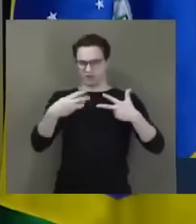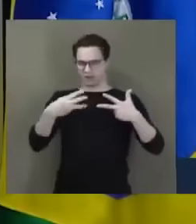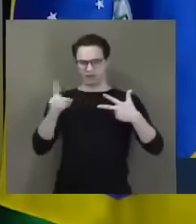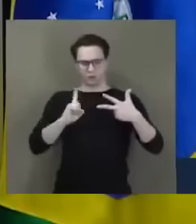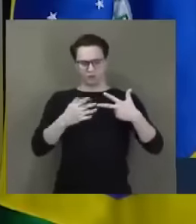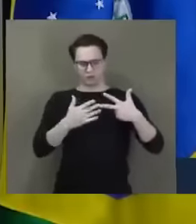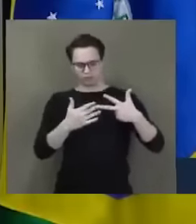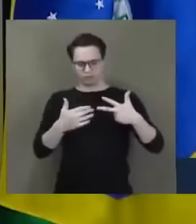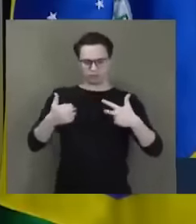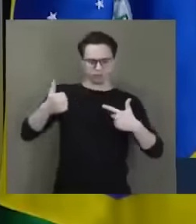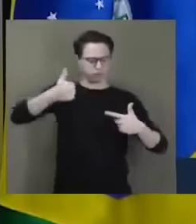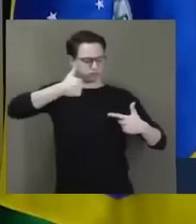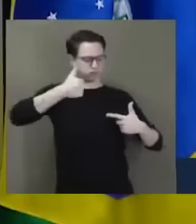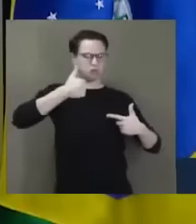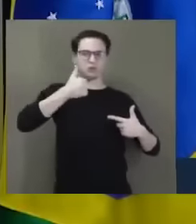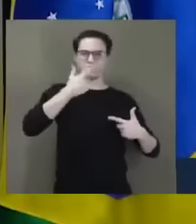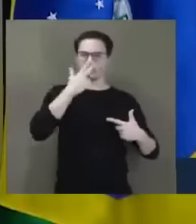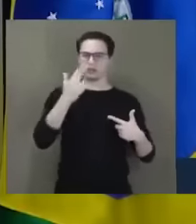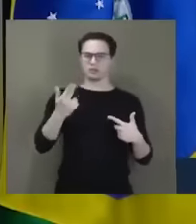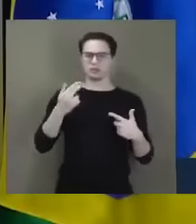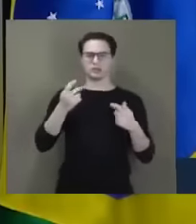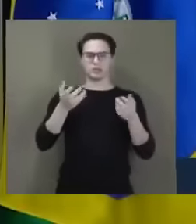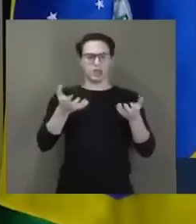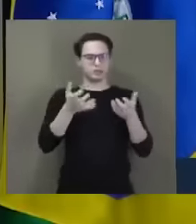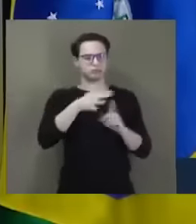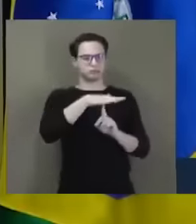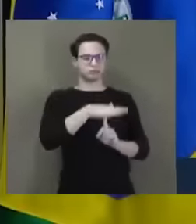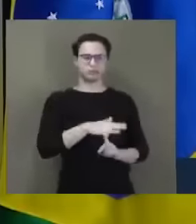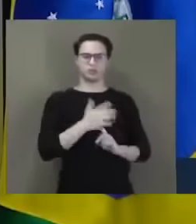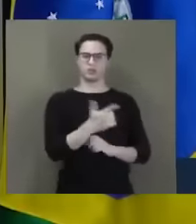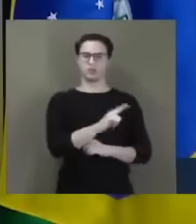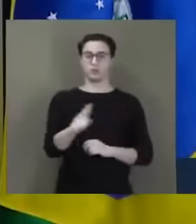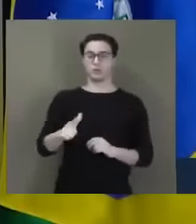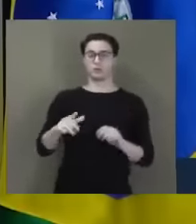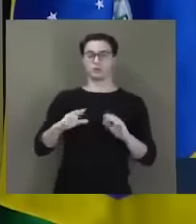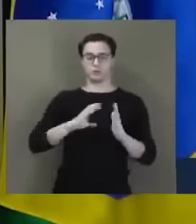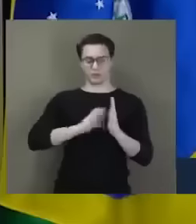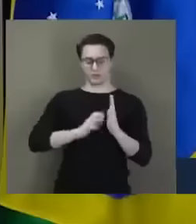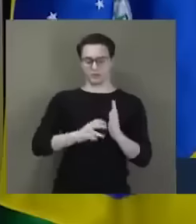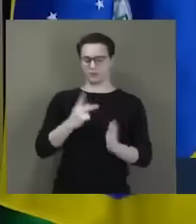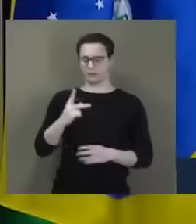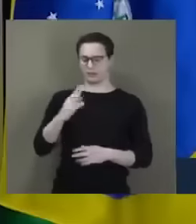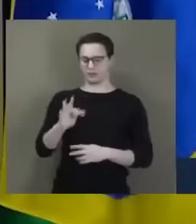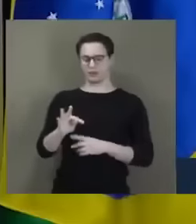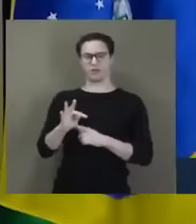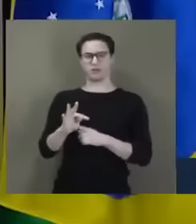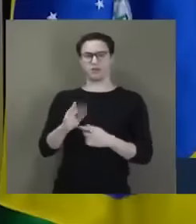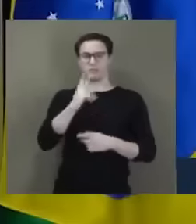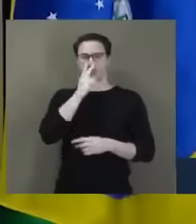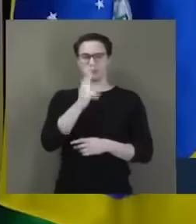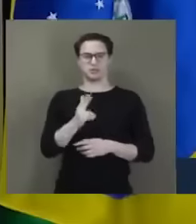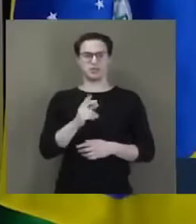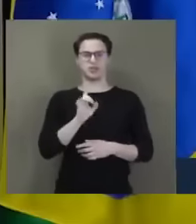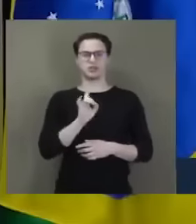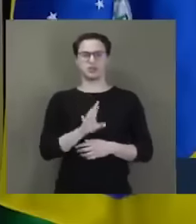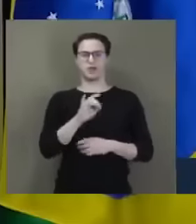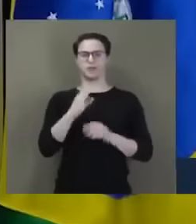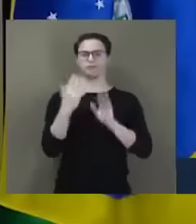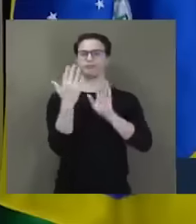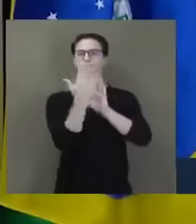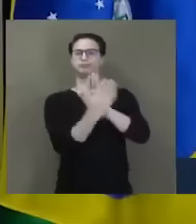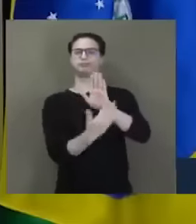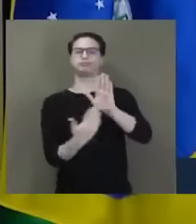e no qual o Partido dos Trabalhadores, com todo o seu histrionismo, não passa de uma fachada